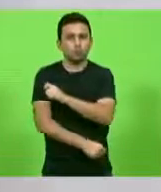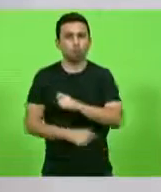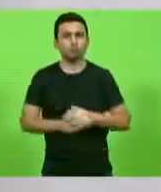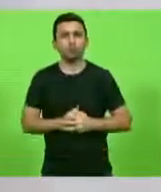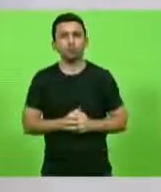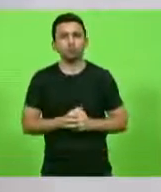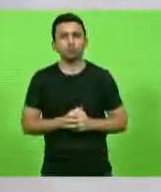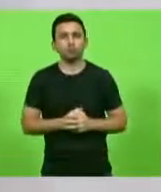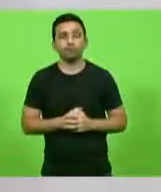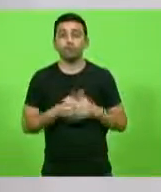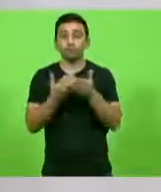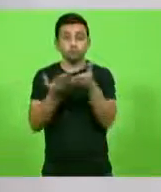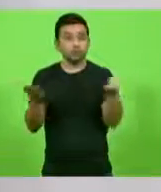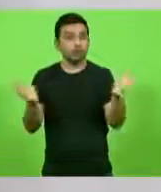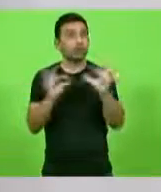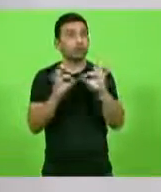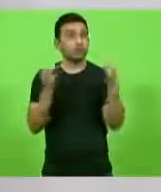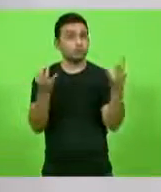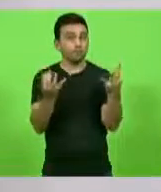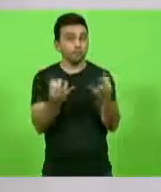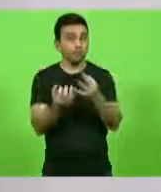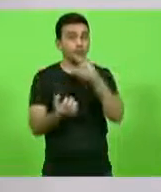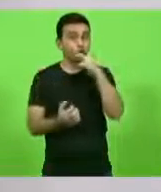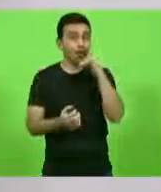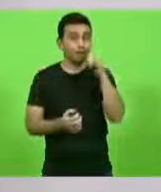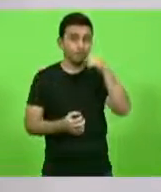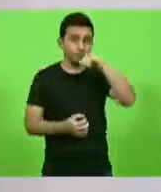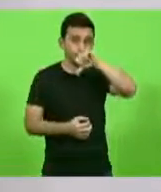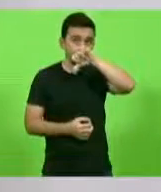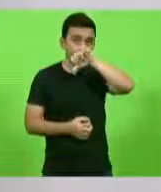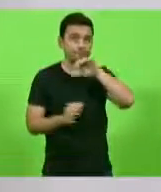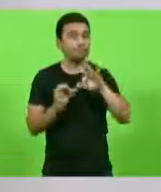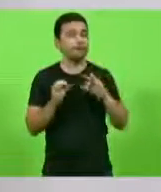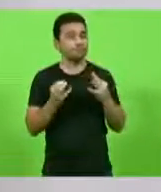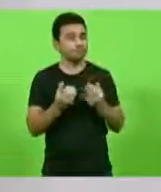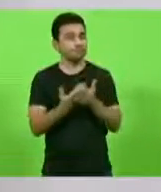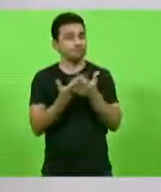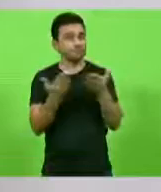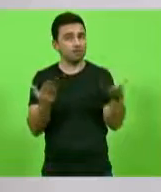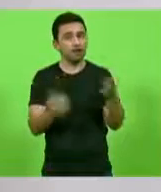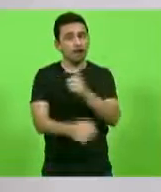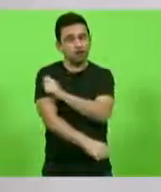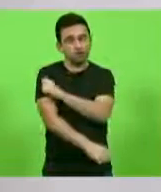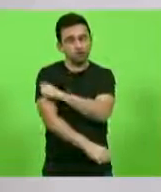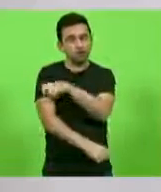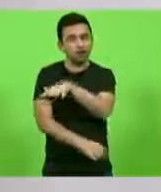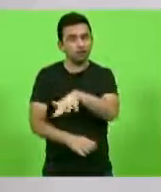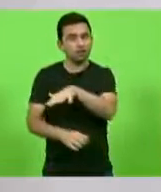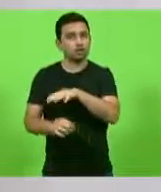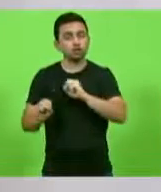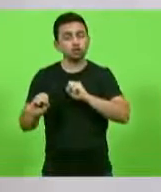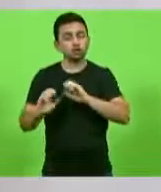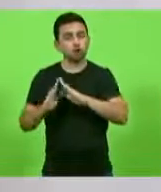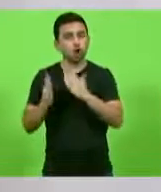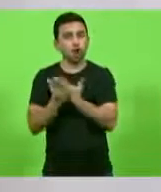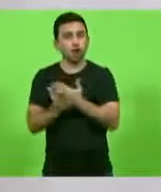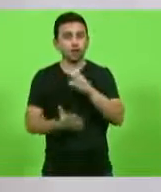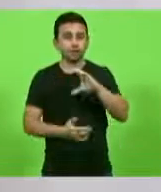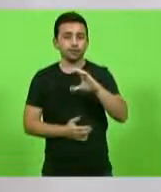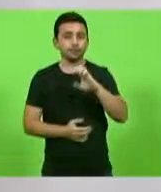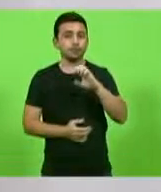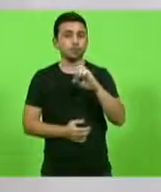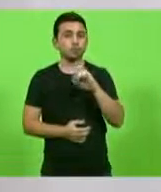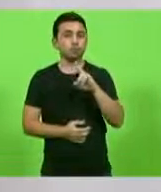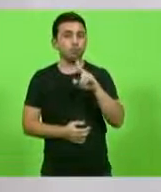Atenção, pais, atenção, pais dos alunos da escola de Sedup. Não é de